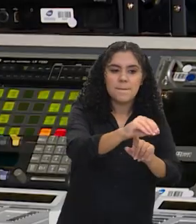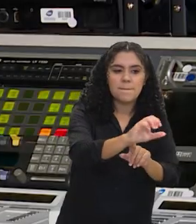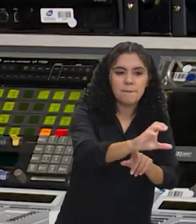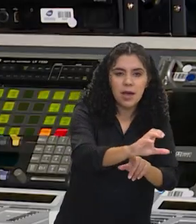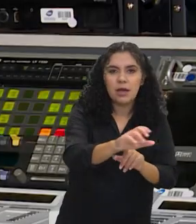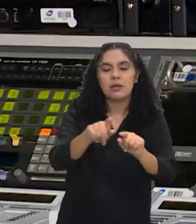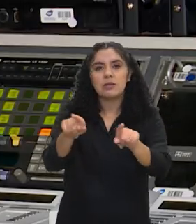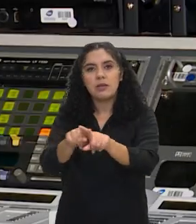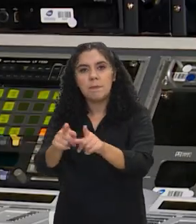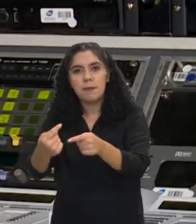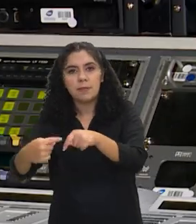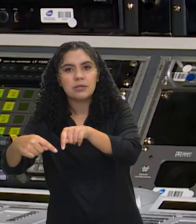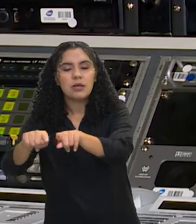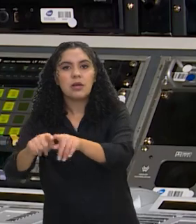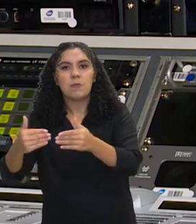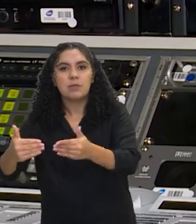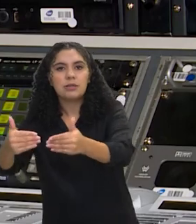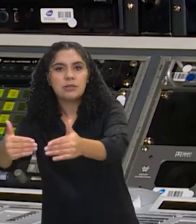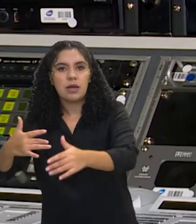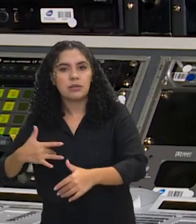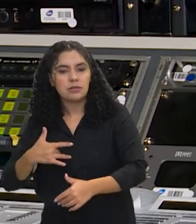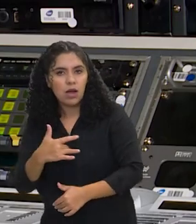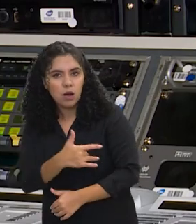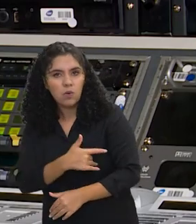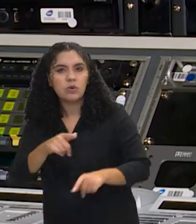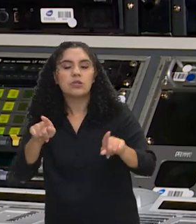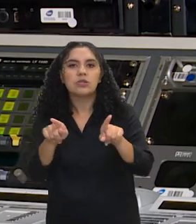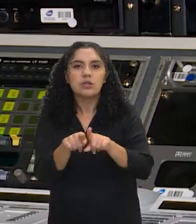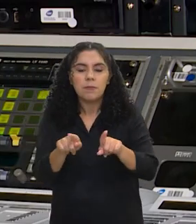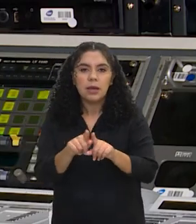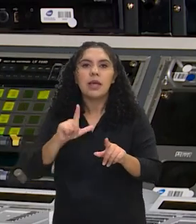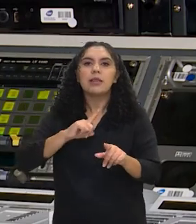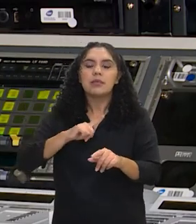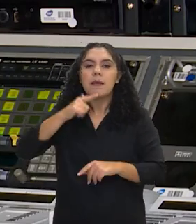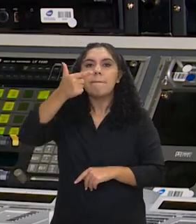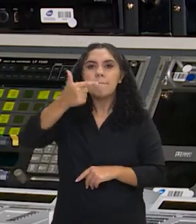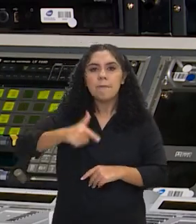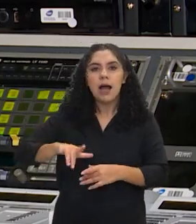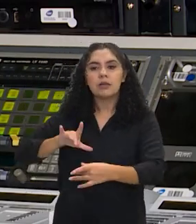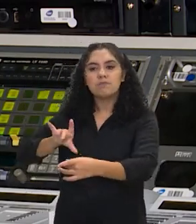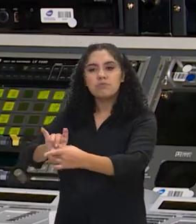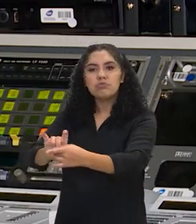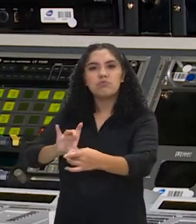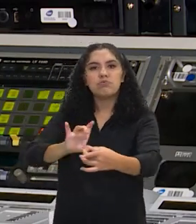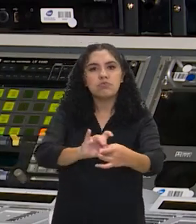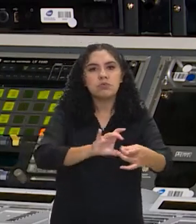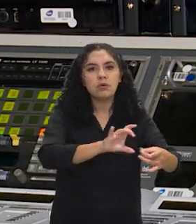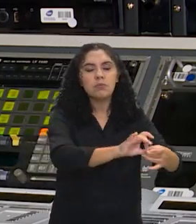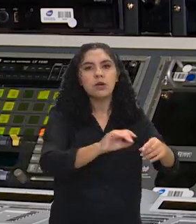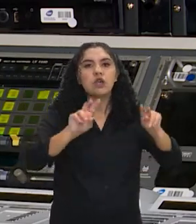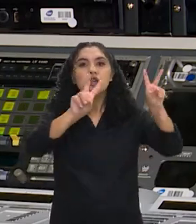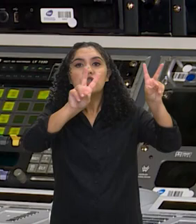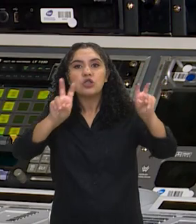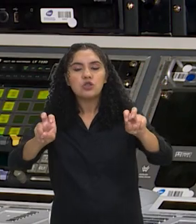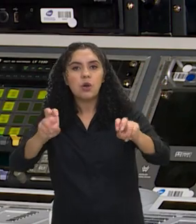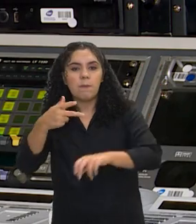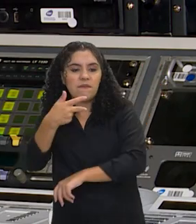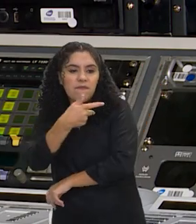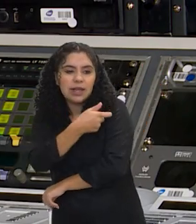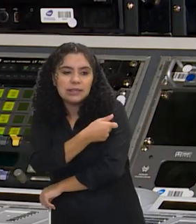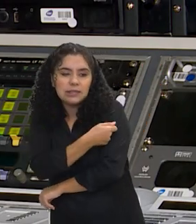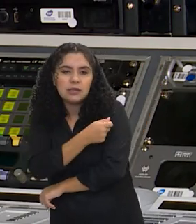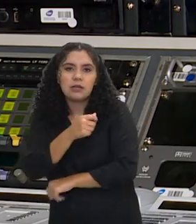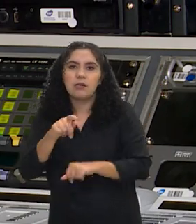Nós estamos numa iniciativa específica com o Ministério da Saúde e outros quatro ministérios para combate à desinformação sobre vacinas